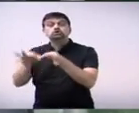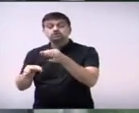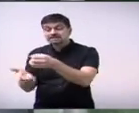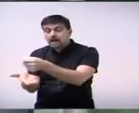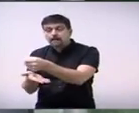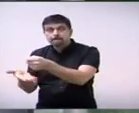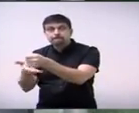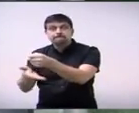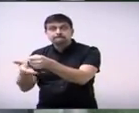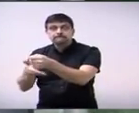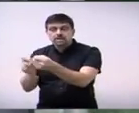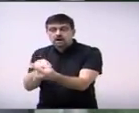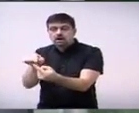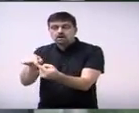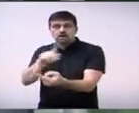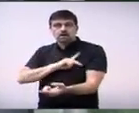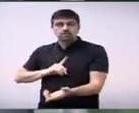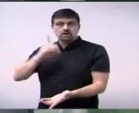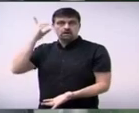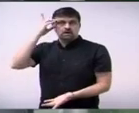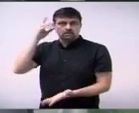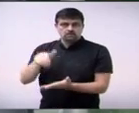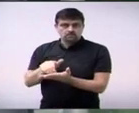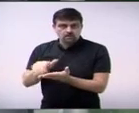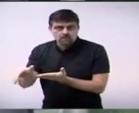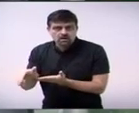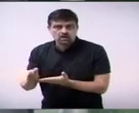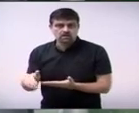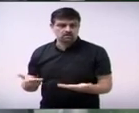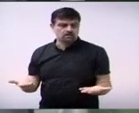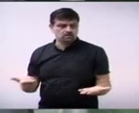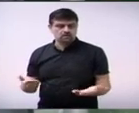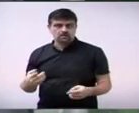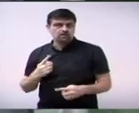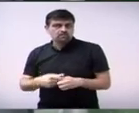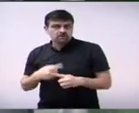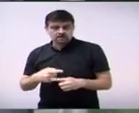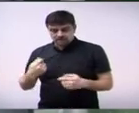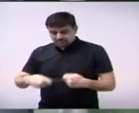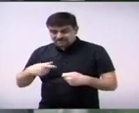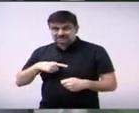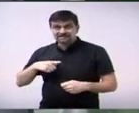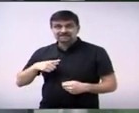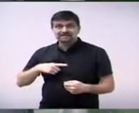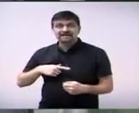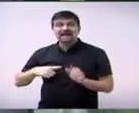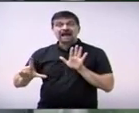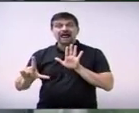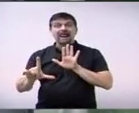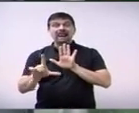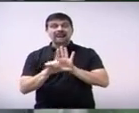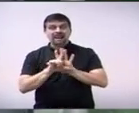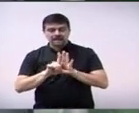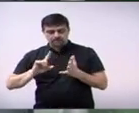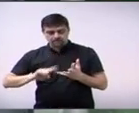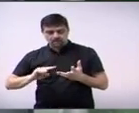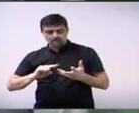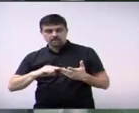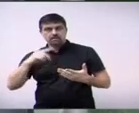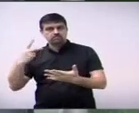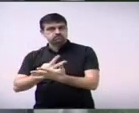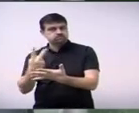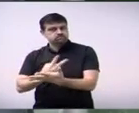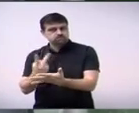muitas vezes falar o presidente ou o prefeito o governador está tendo